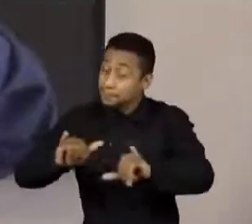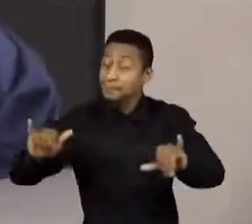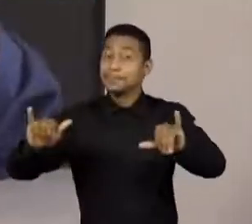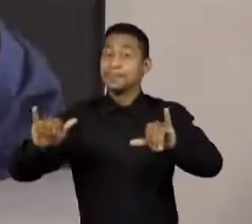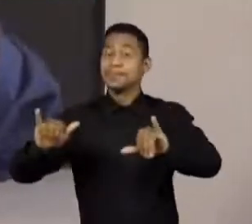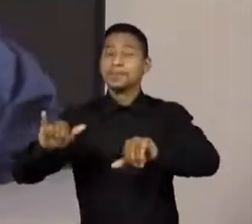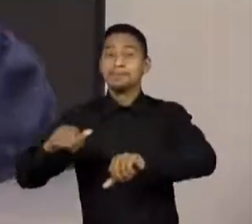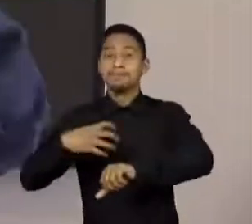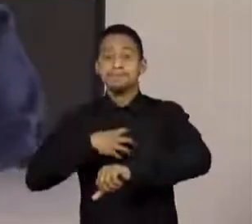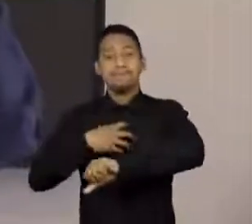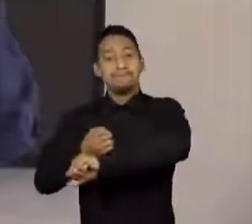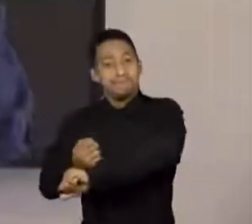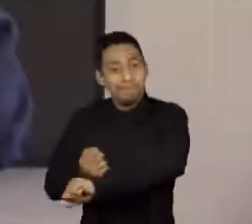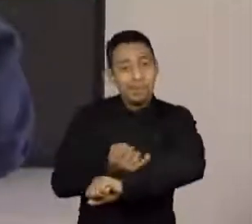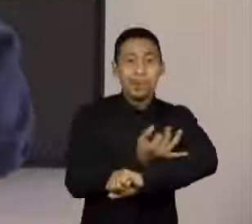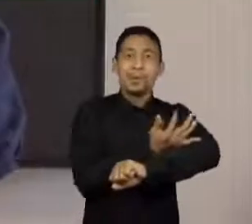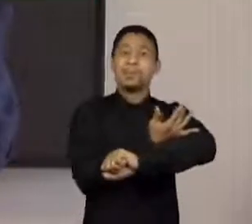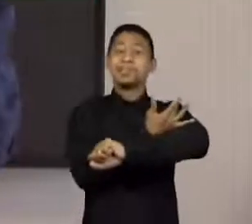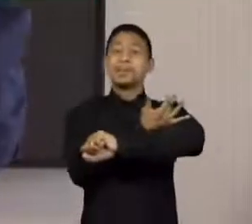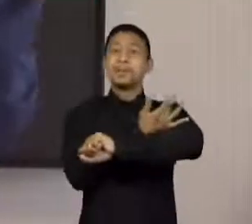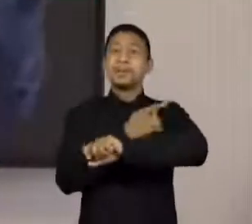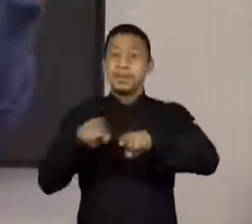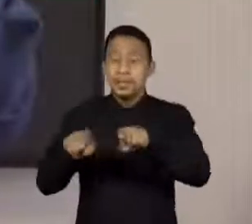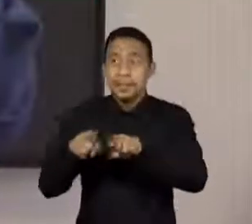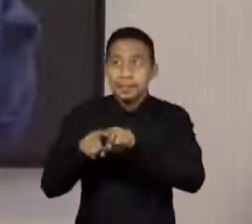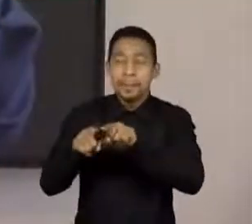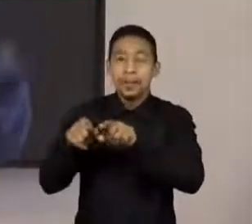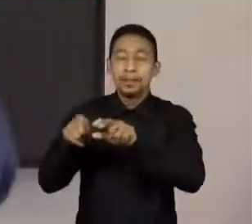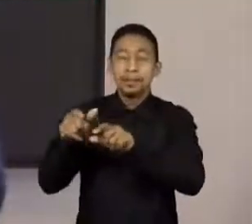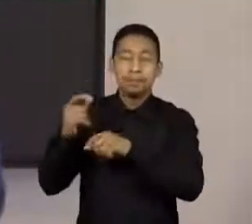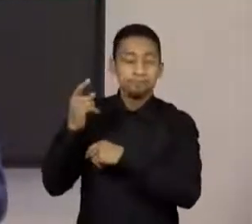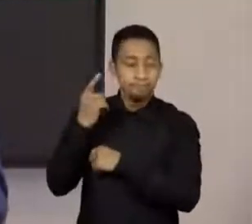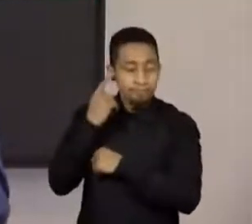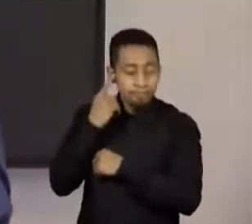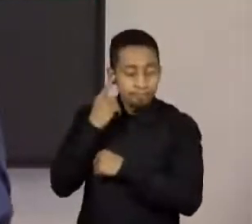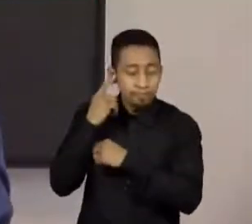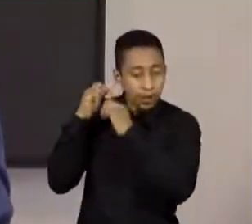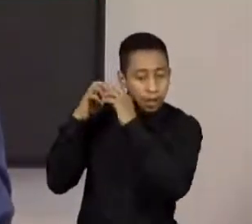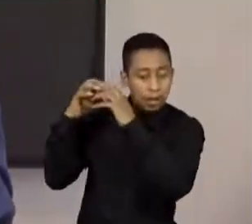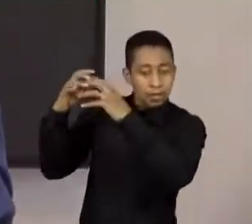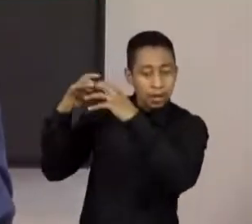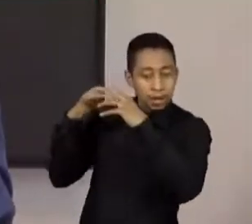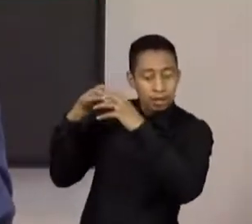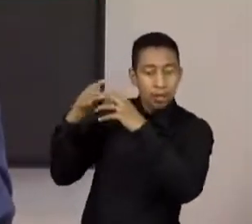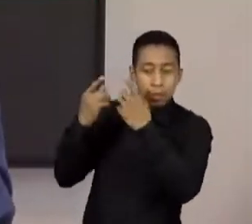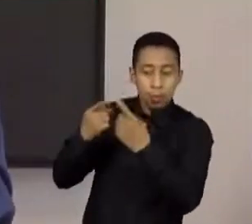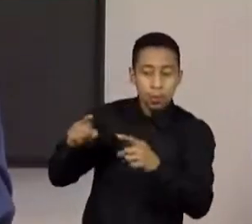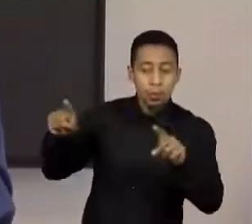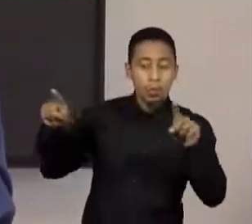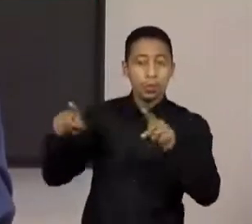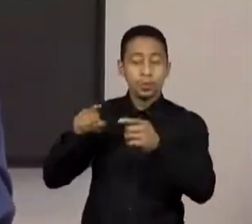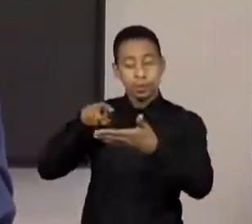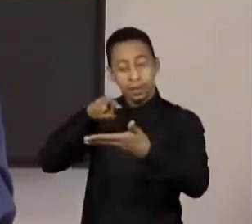emocione e que essa música leve à reflexão. Então, é por aí. uma linguagem